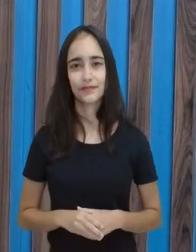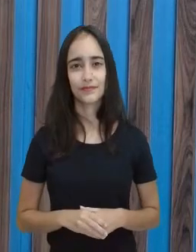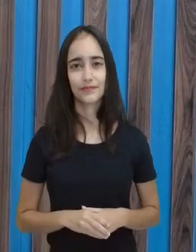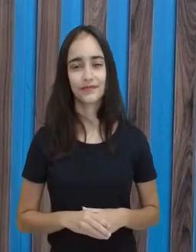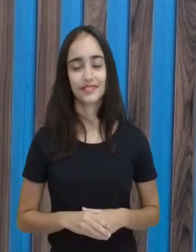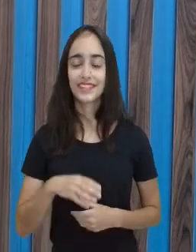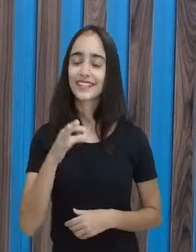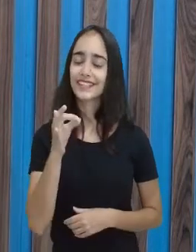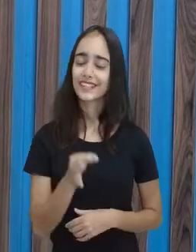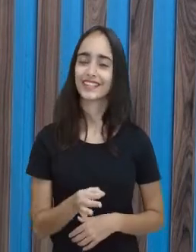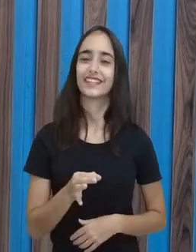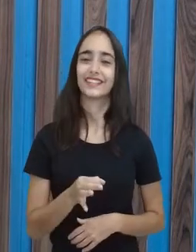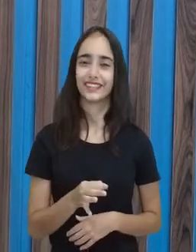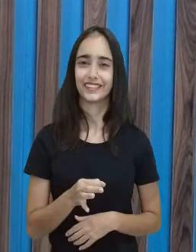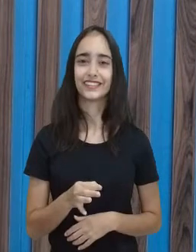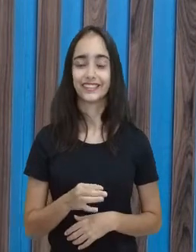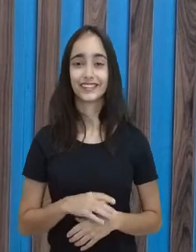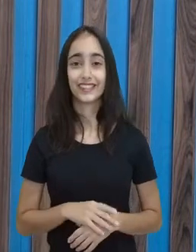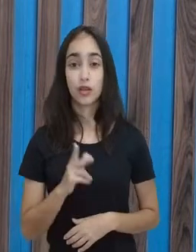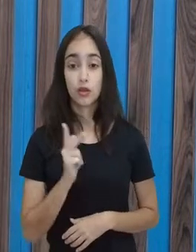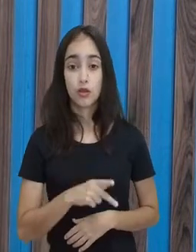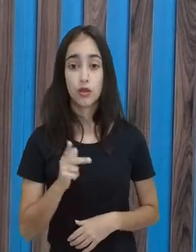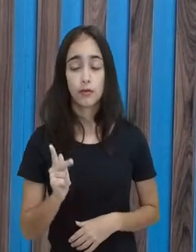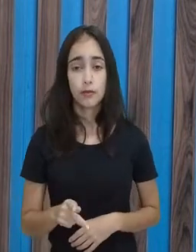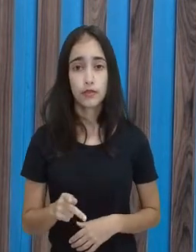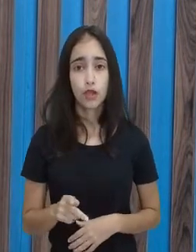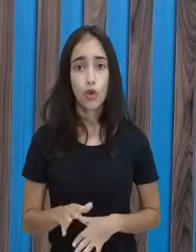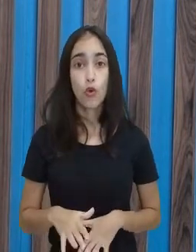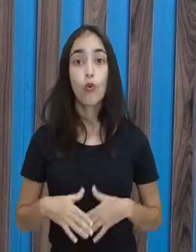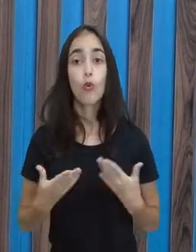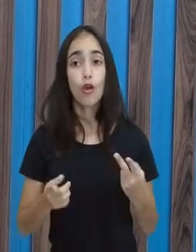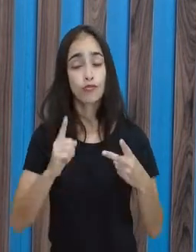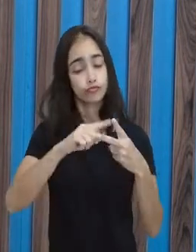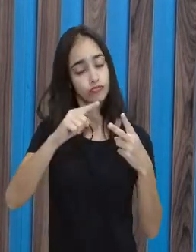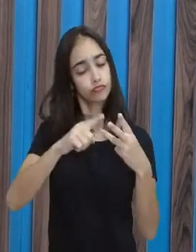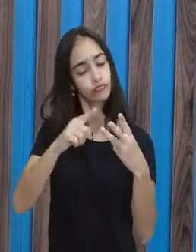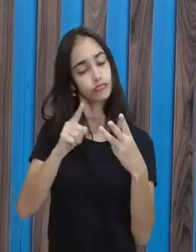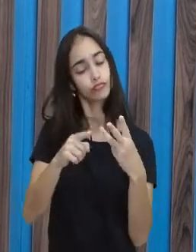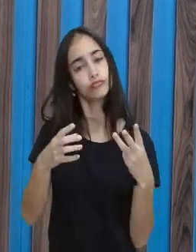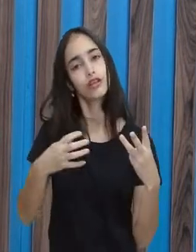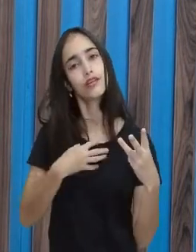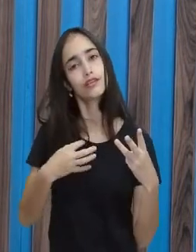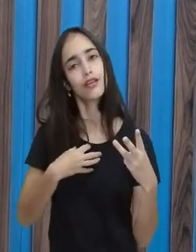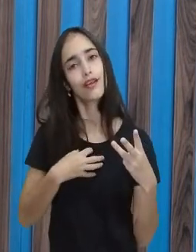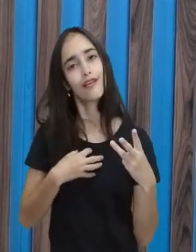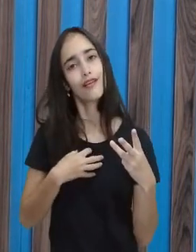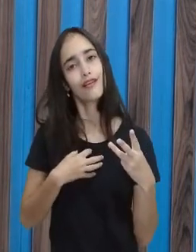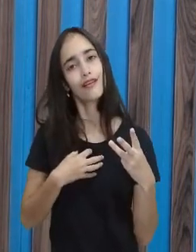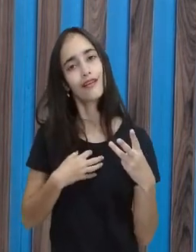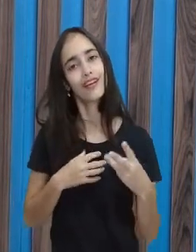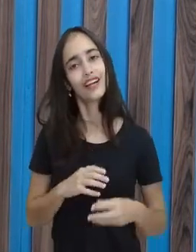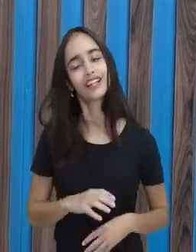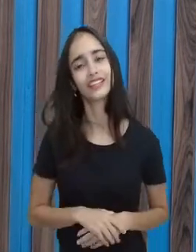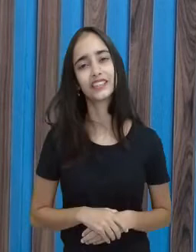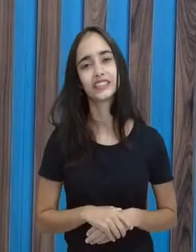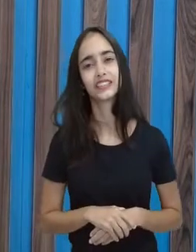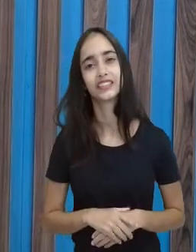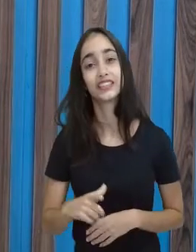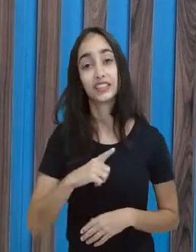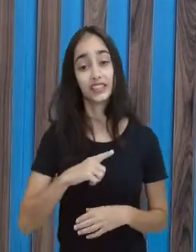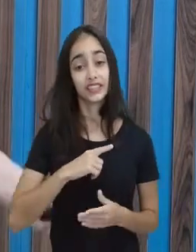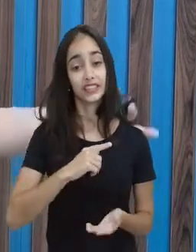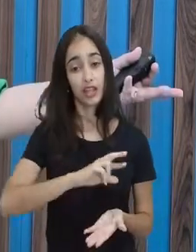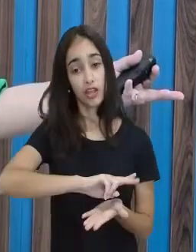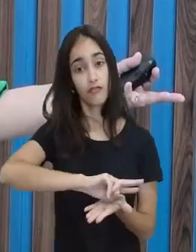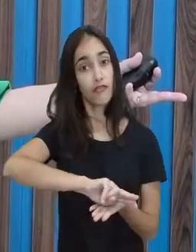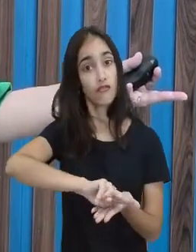É, exatamente. Professora, fora essas três maneiras, a que eu vi na aula anterior e as duas da aula de hoje. Tem outras?